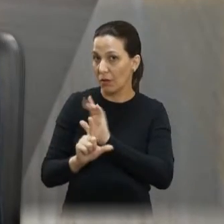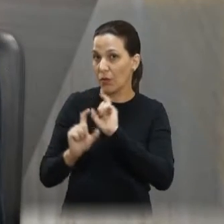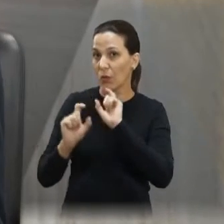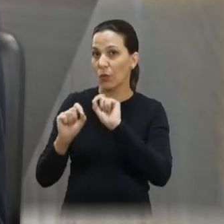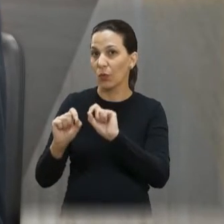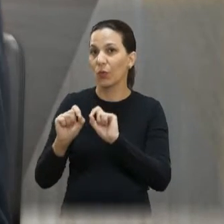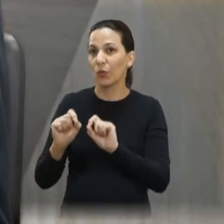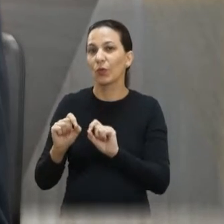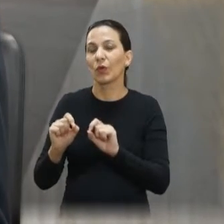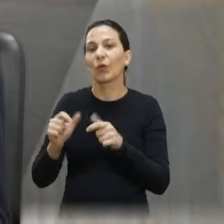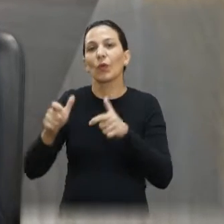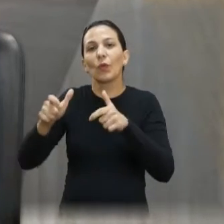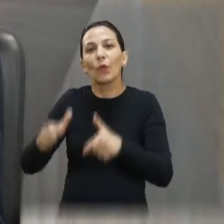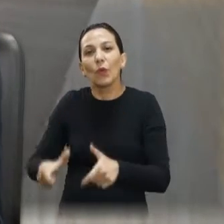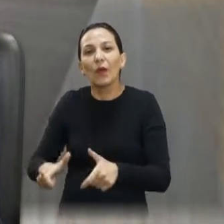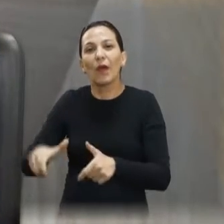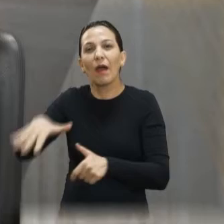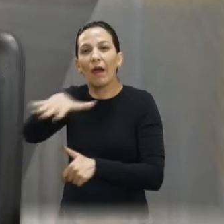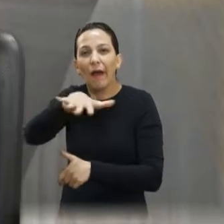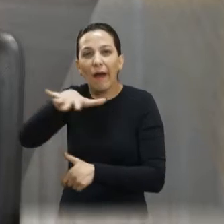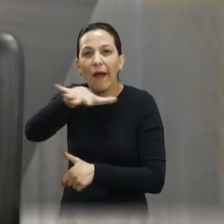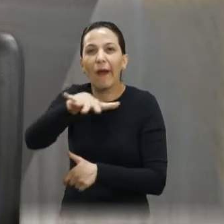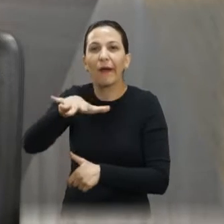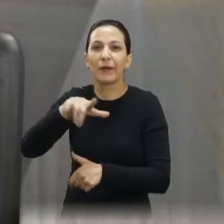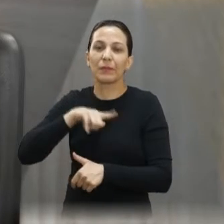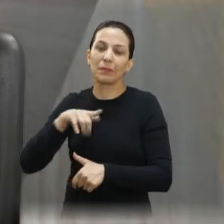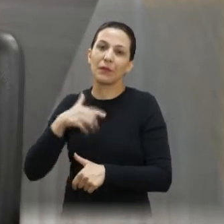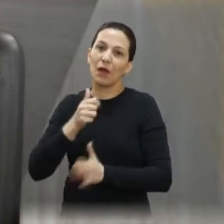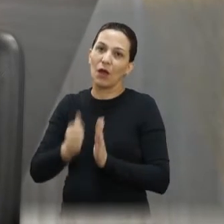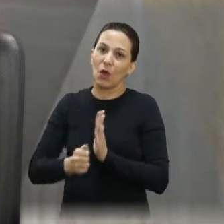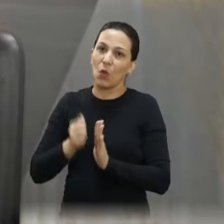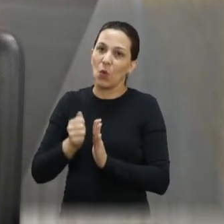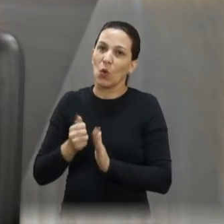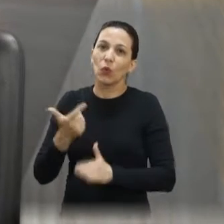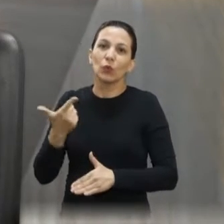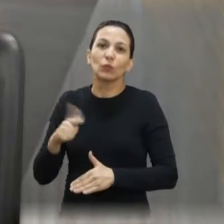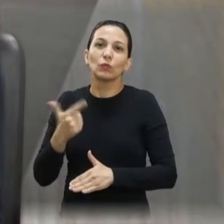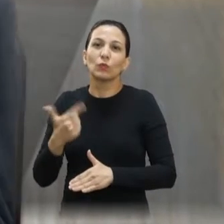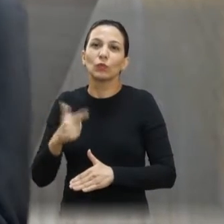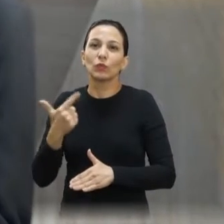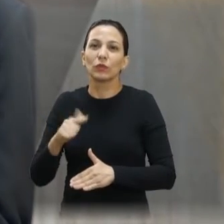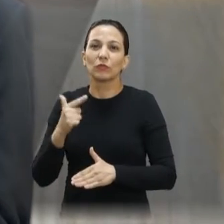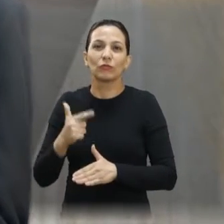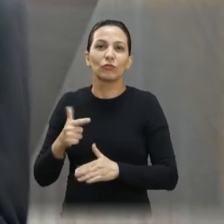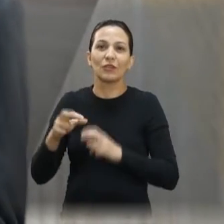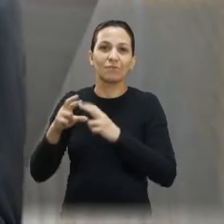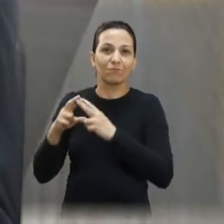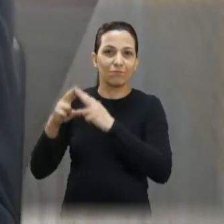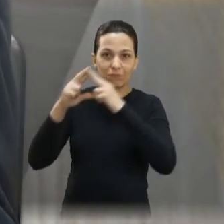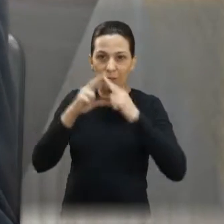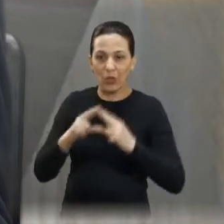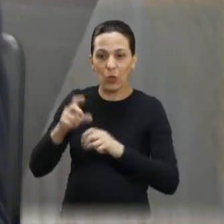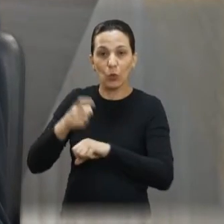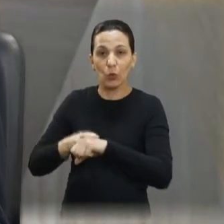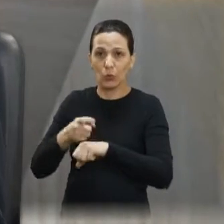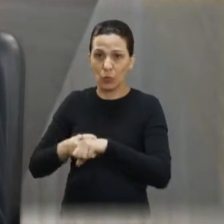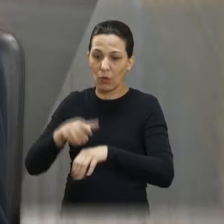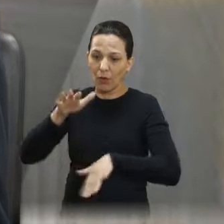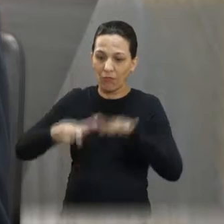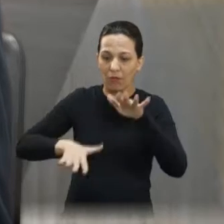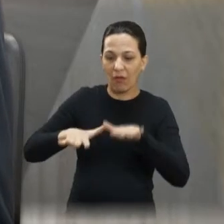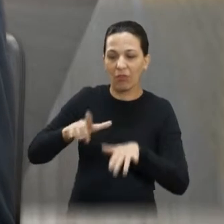comerciais, condomínios verticais e horizontais, que realmente não tinham essa separação. Alguns faziam, alguns não faziam